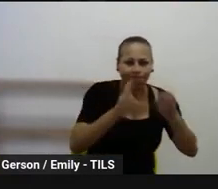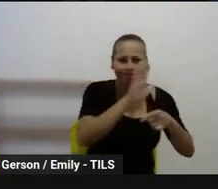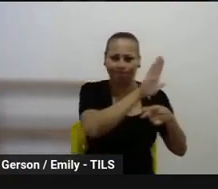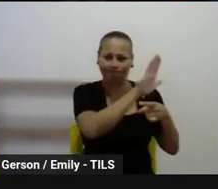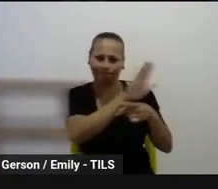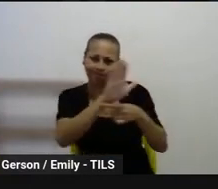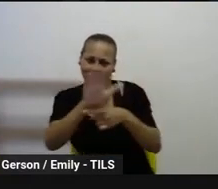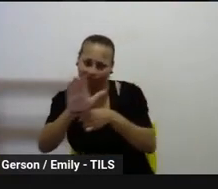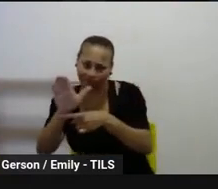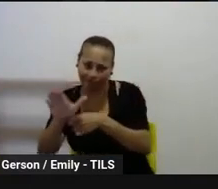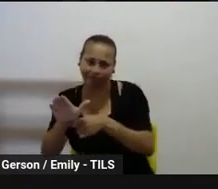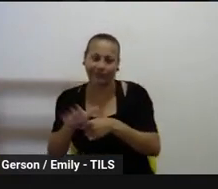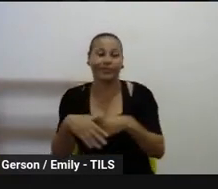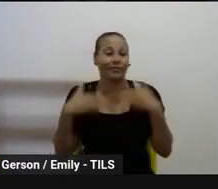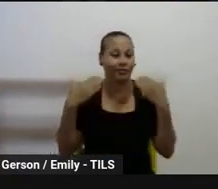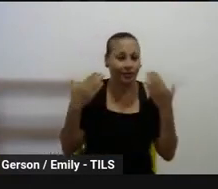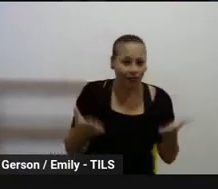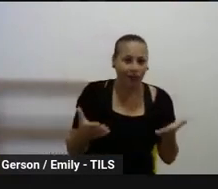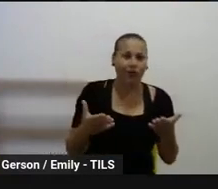discutido anteriormente.